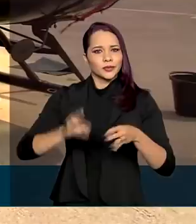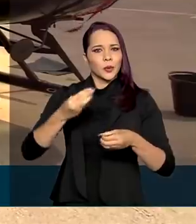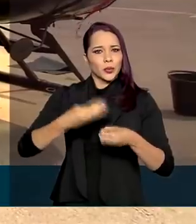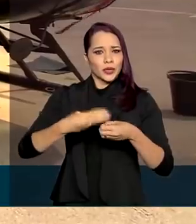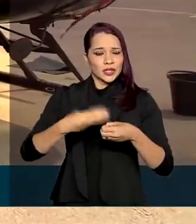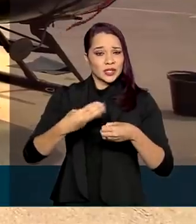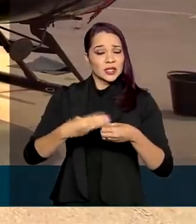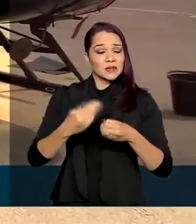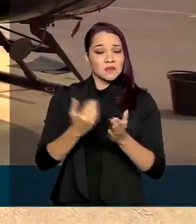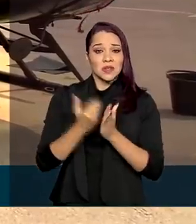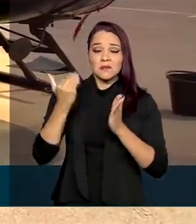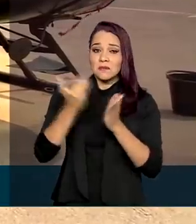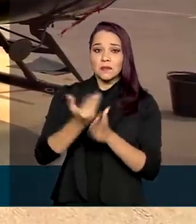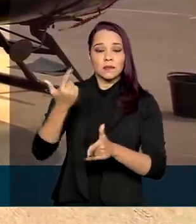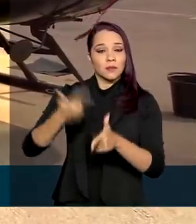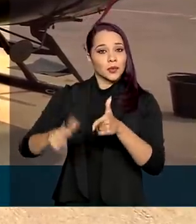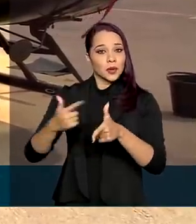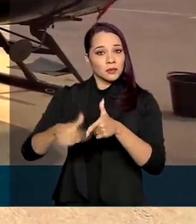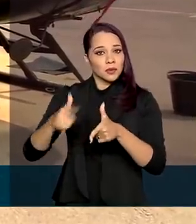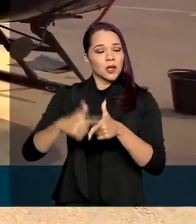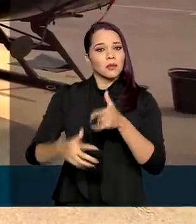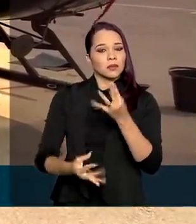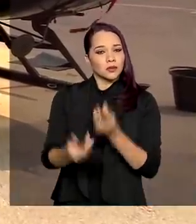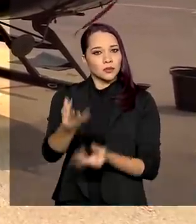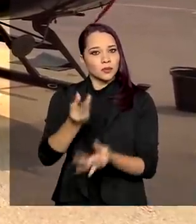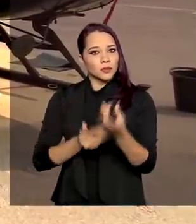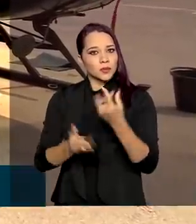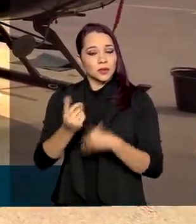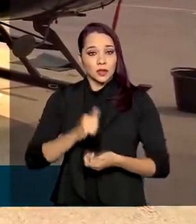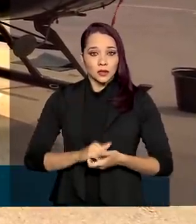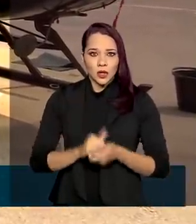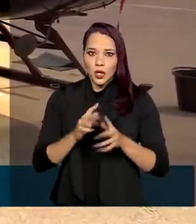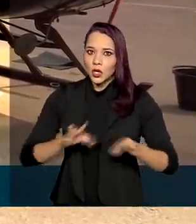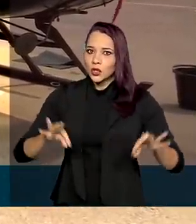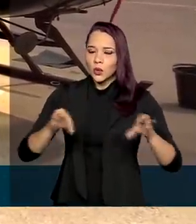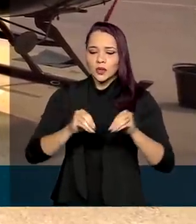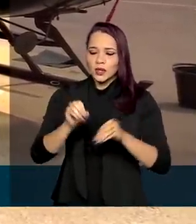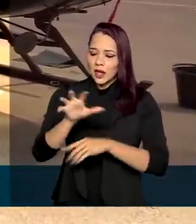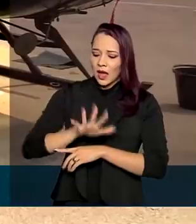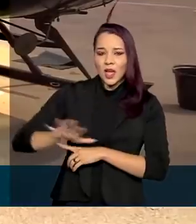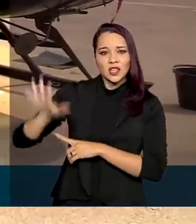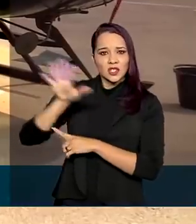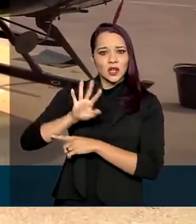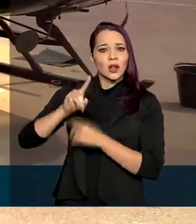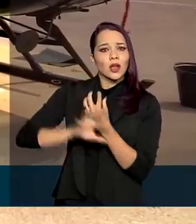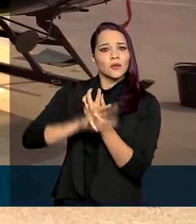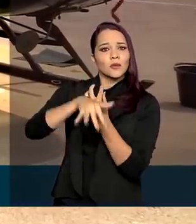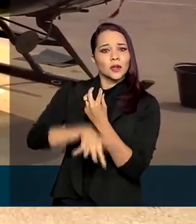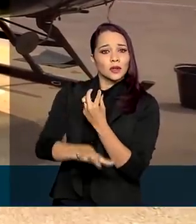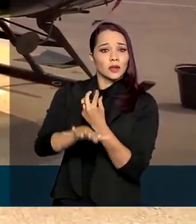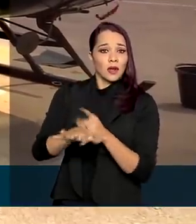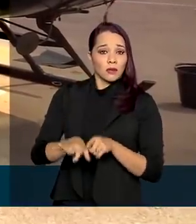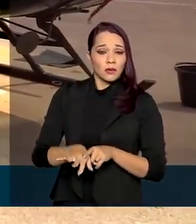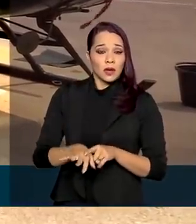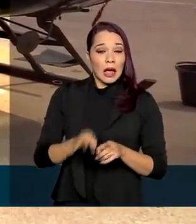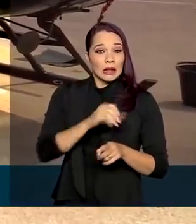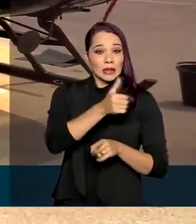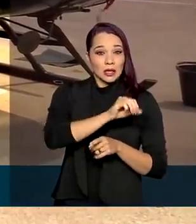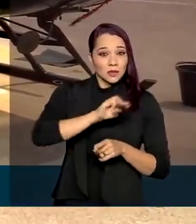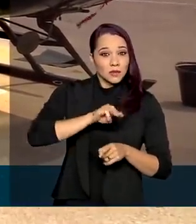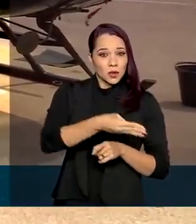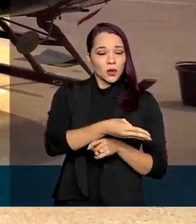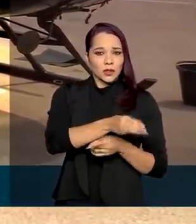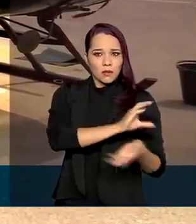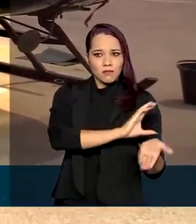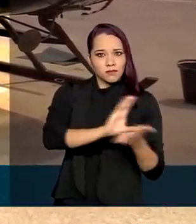os municípios mais afetados pelos incêndios. Todos estão na região do Pantanal. Além dos 10 milhões para